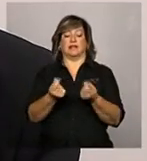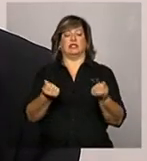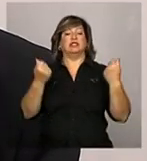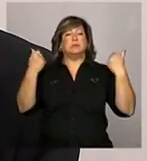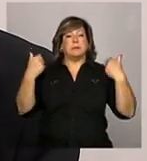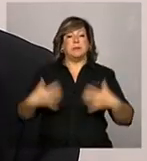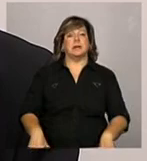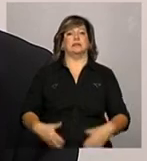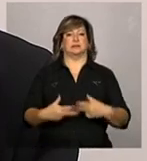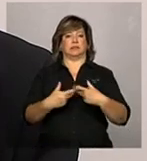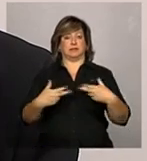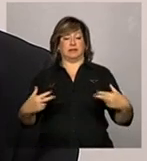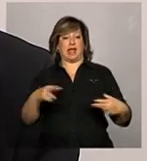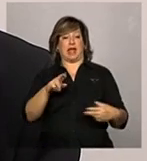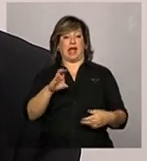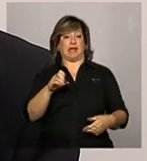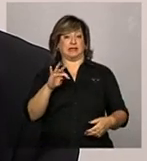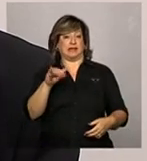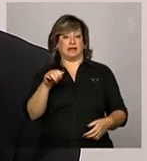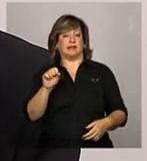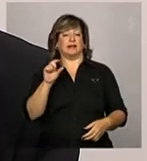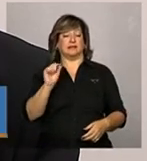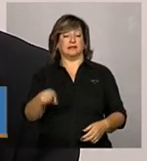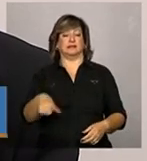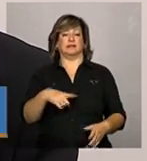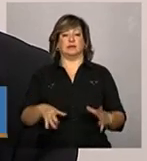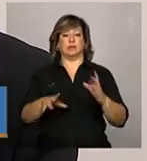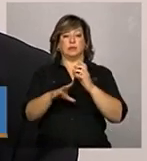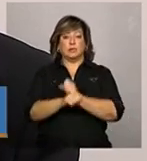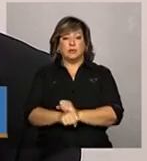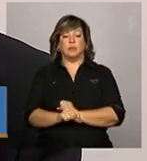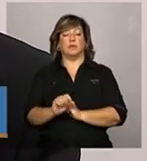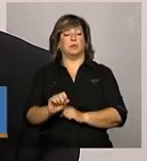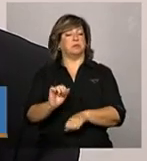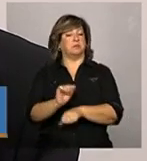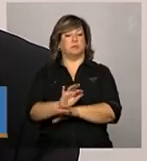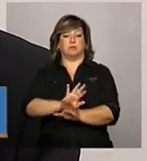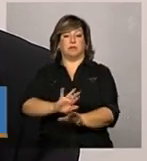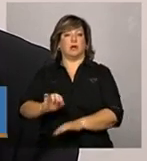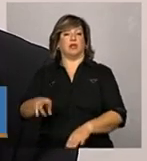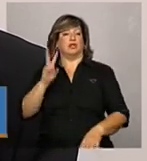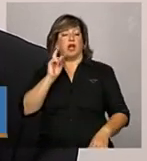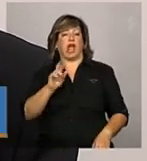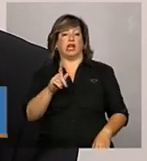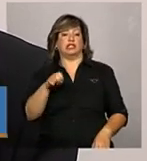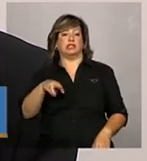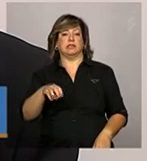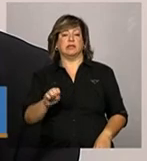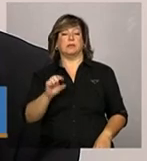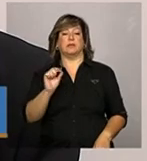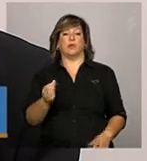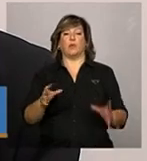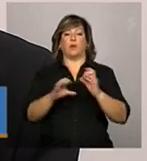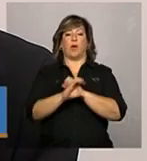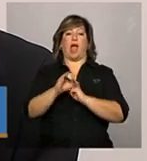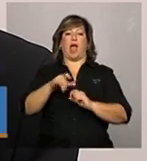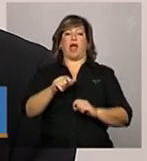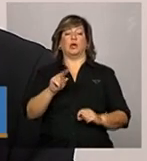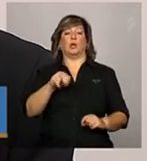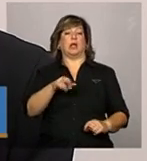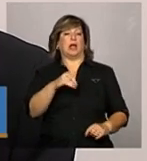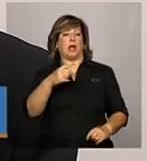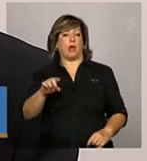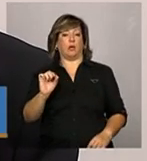As receitas deixaram de ser contabilizadas pelo regime de Caixa da União, ou seja,